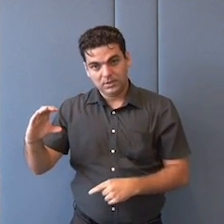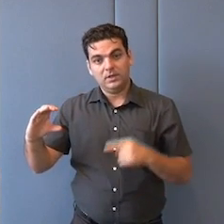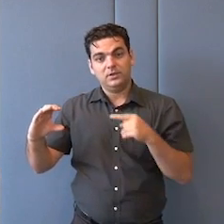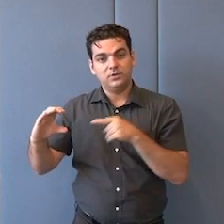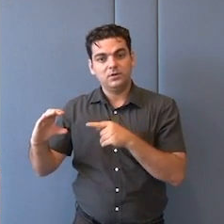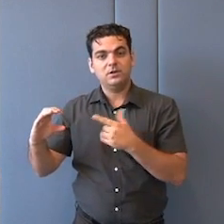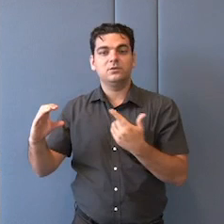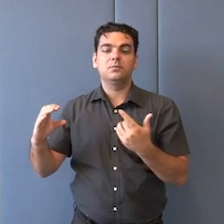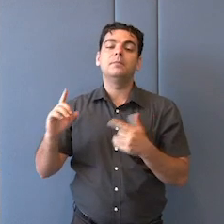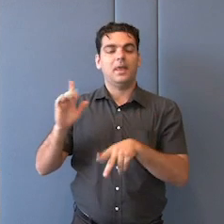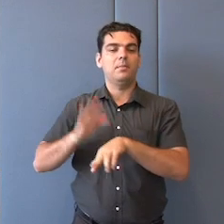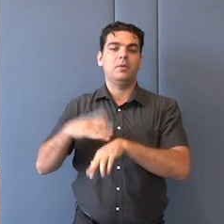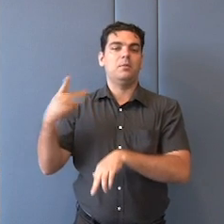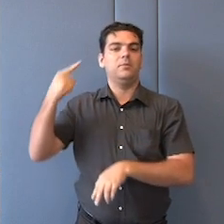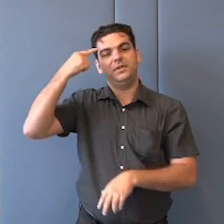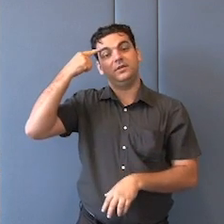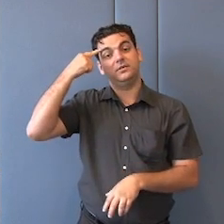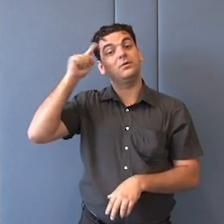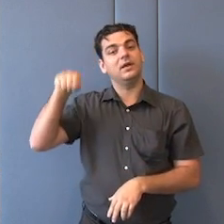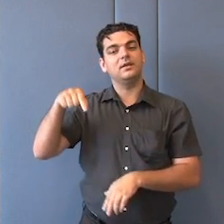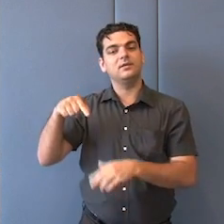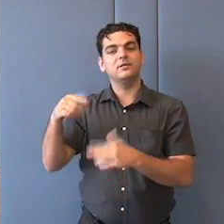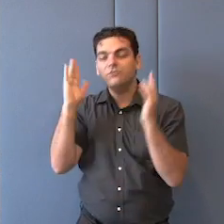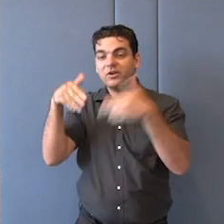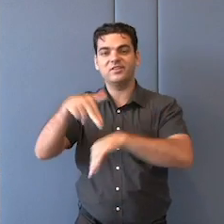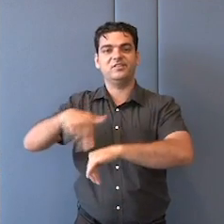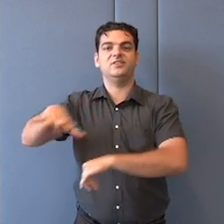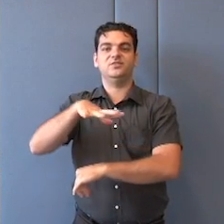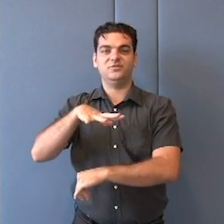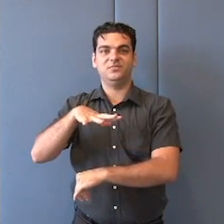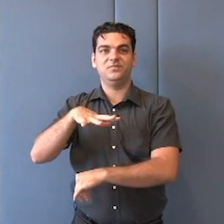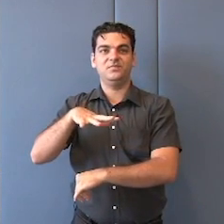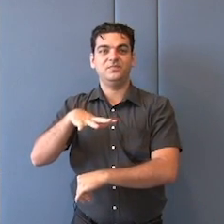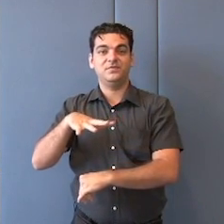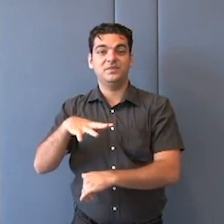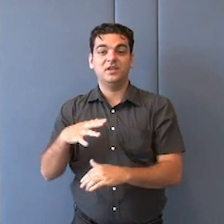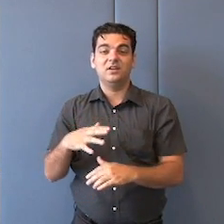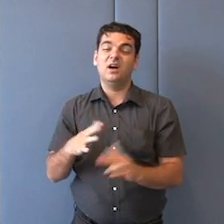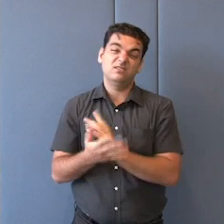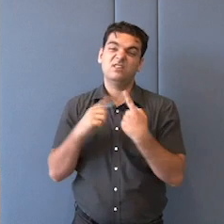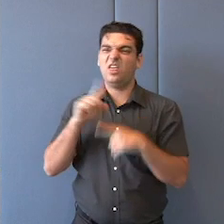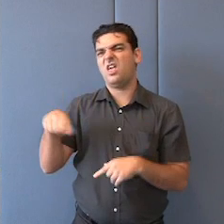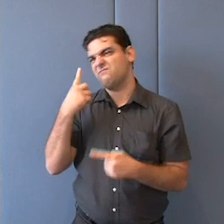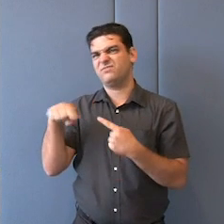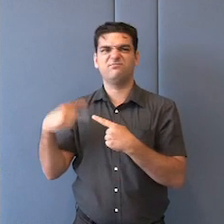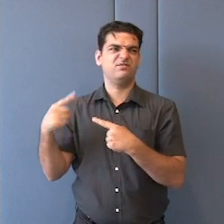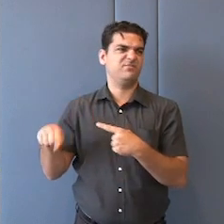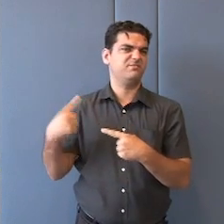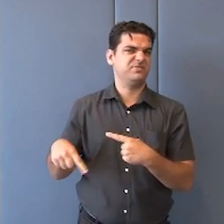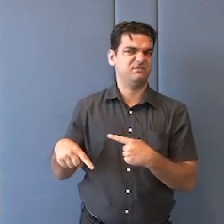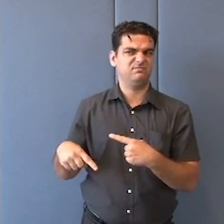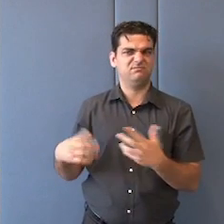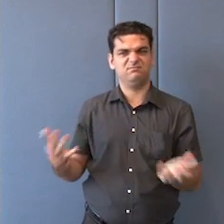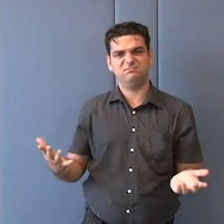universal e o nacional. Muitas vezes se fala que é uma coisa incompatível com a outra, e que